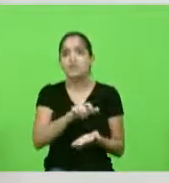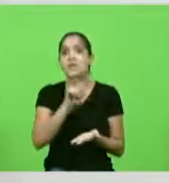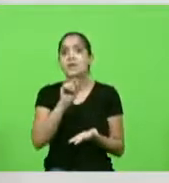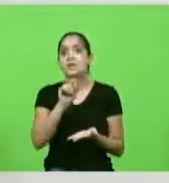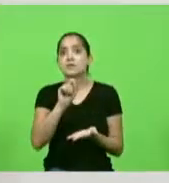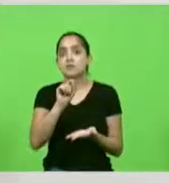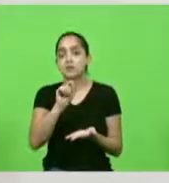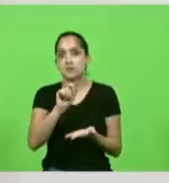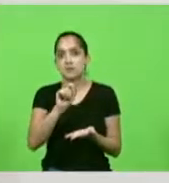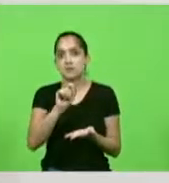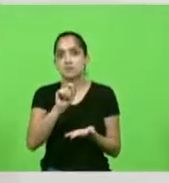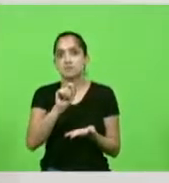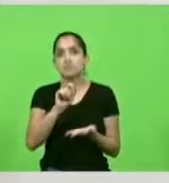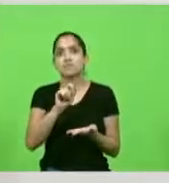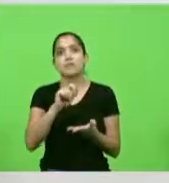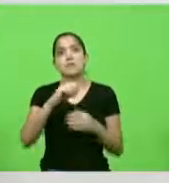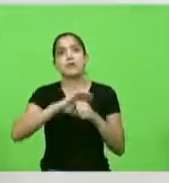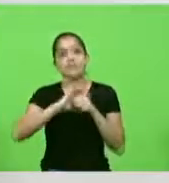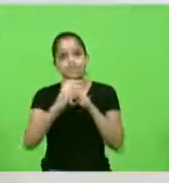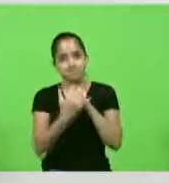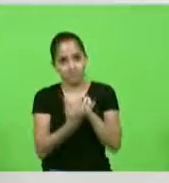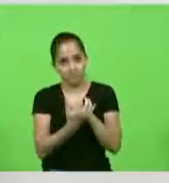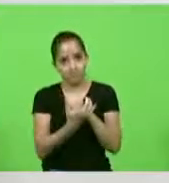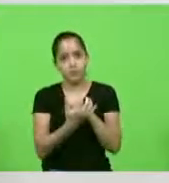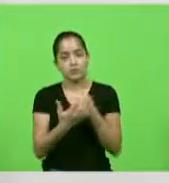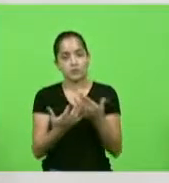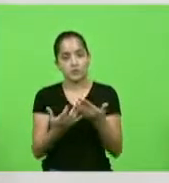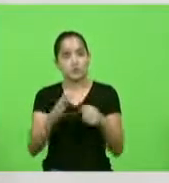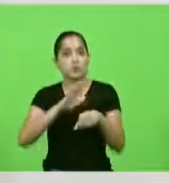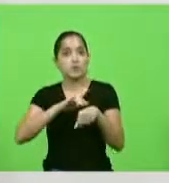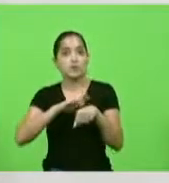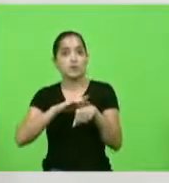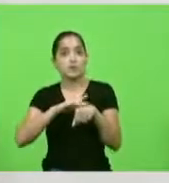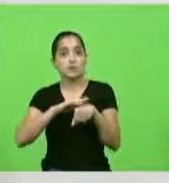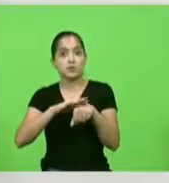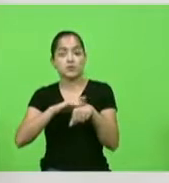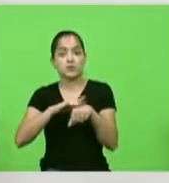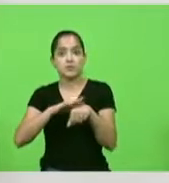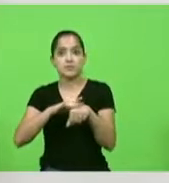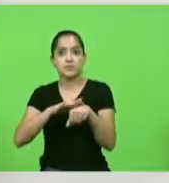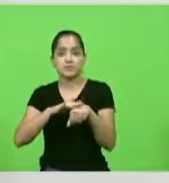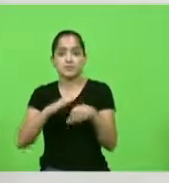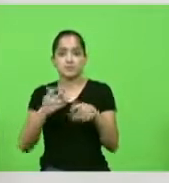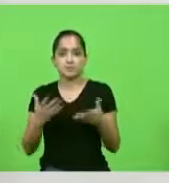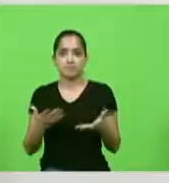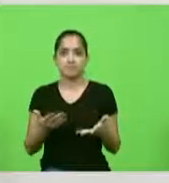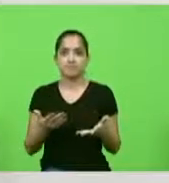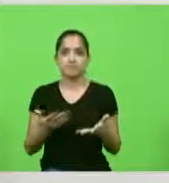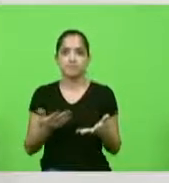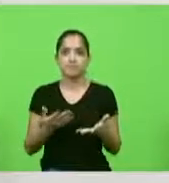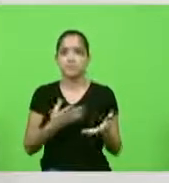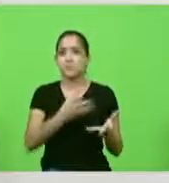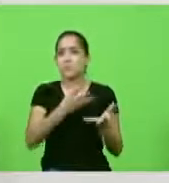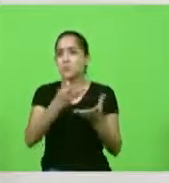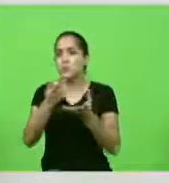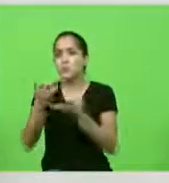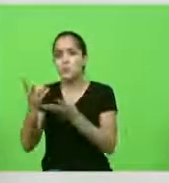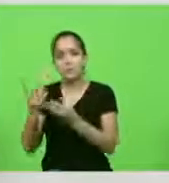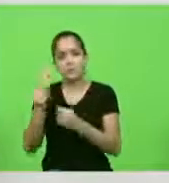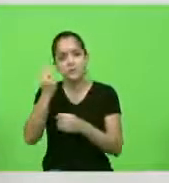é a Covid uma doença que já levou a vida